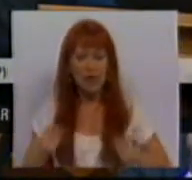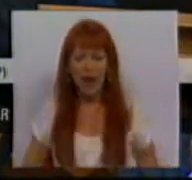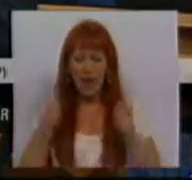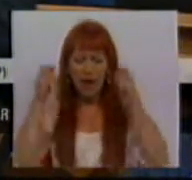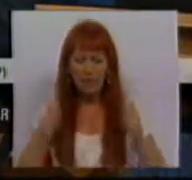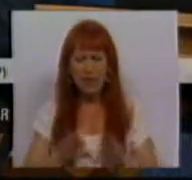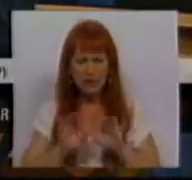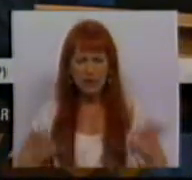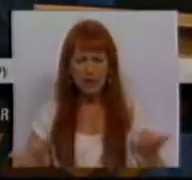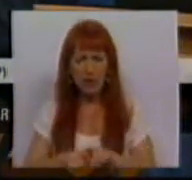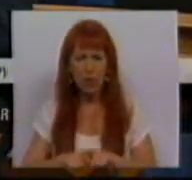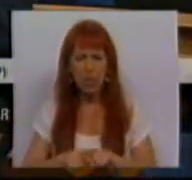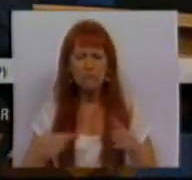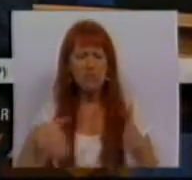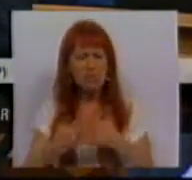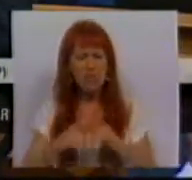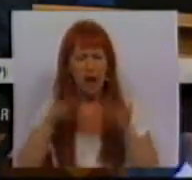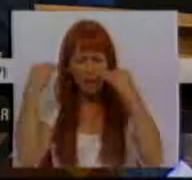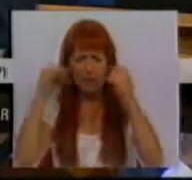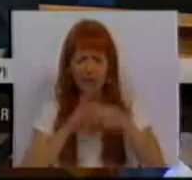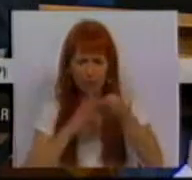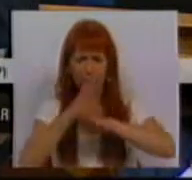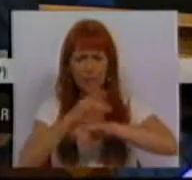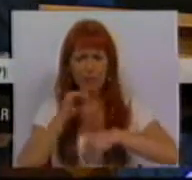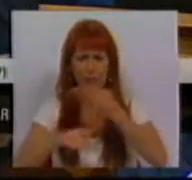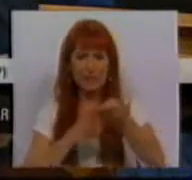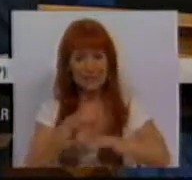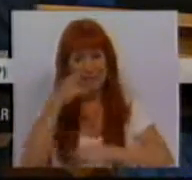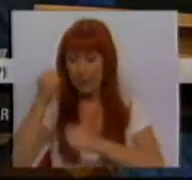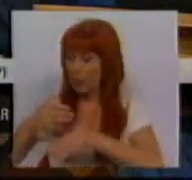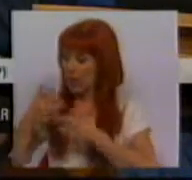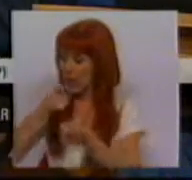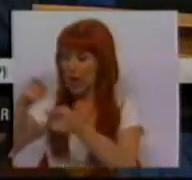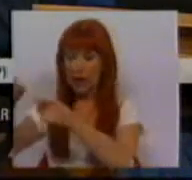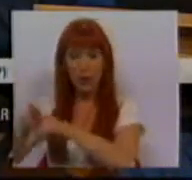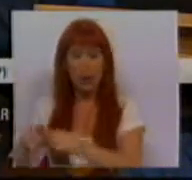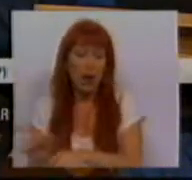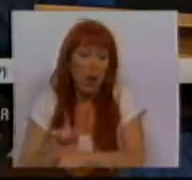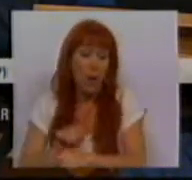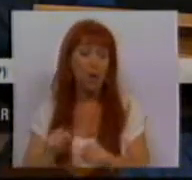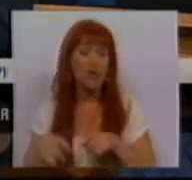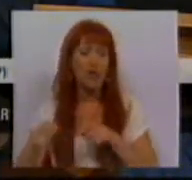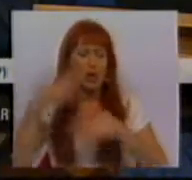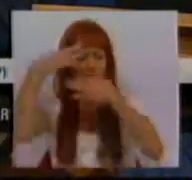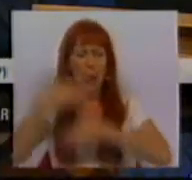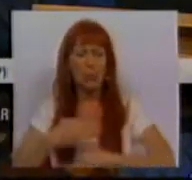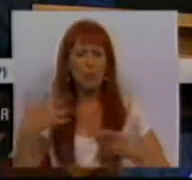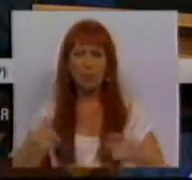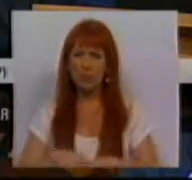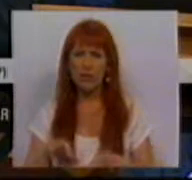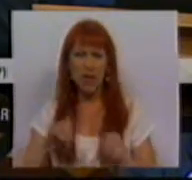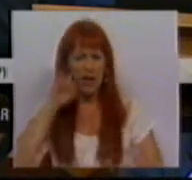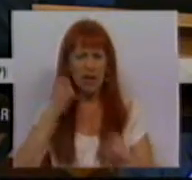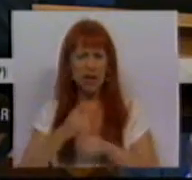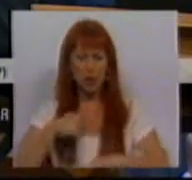investimento sério e reprodutivo na formação contínua e continuada desses profissionais, desde logo em gestão comportamental, como